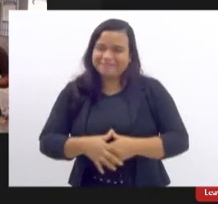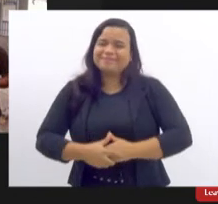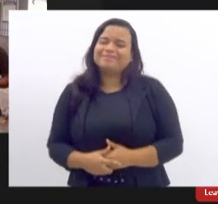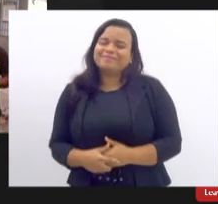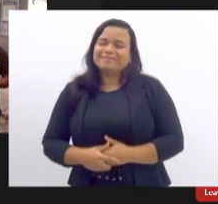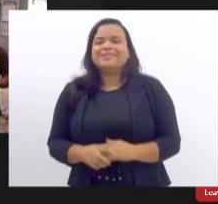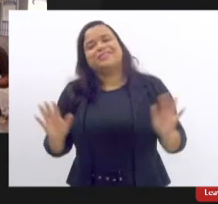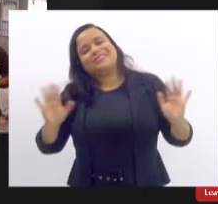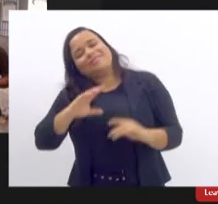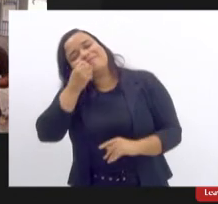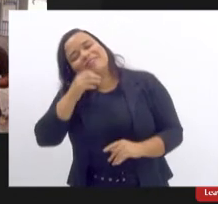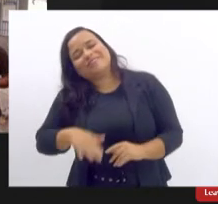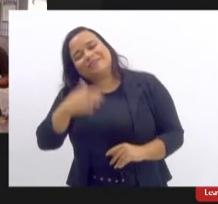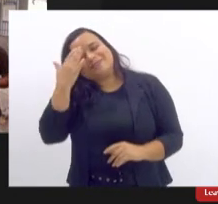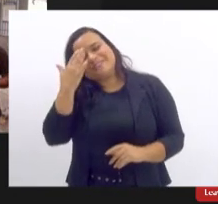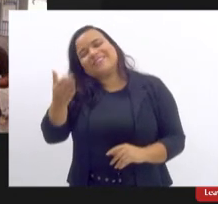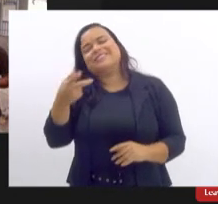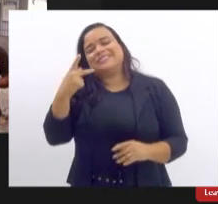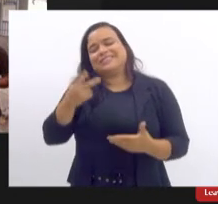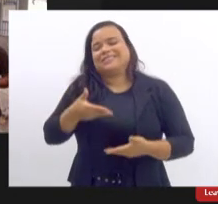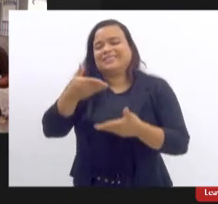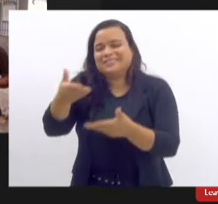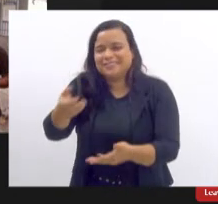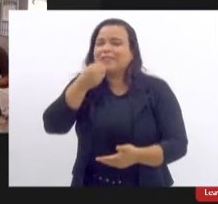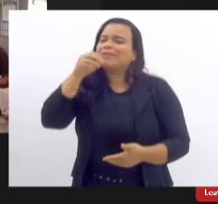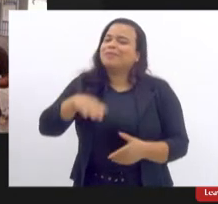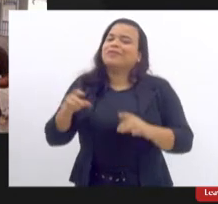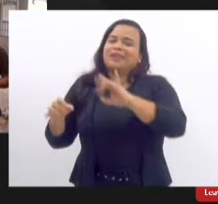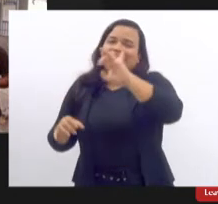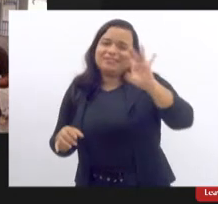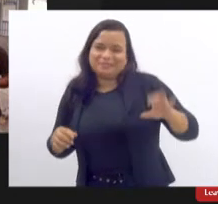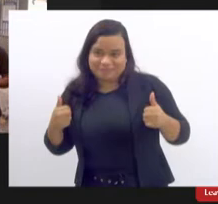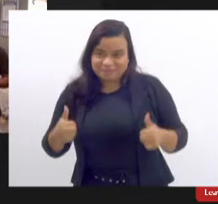obrigado pelo convite boa tarde a todos